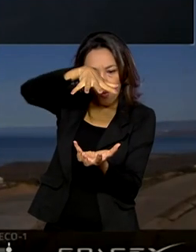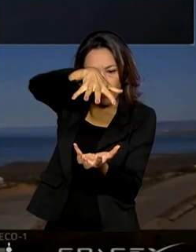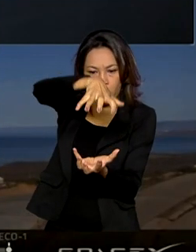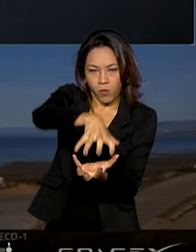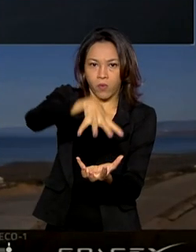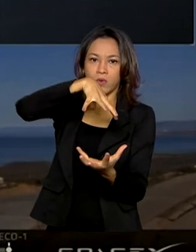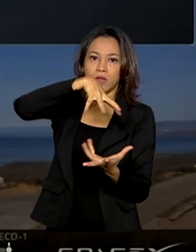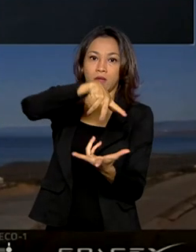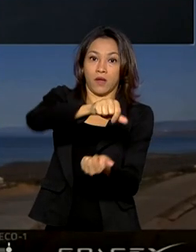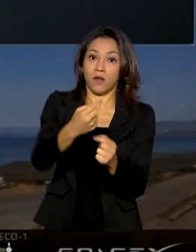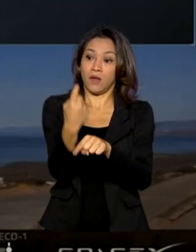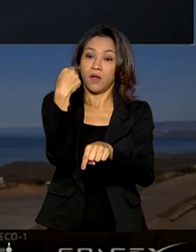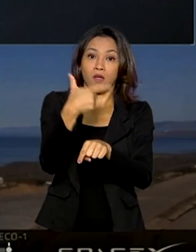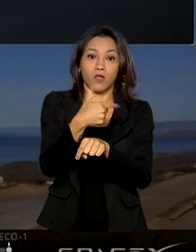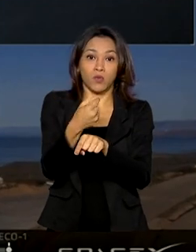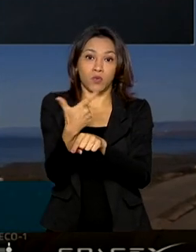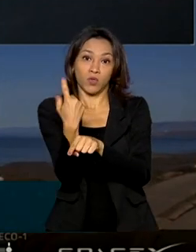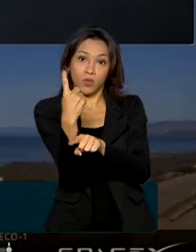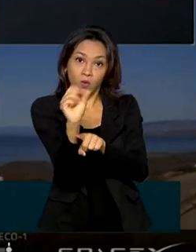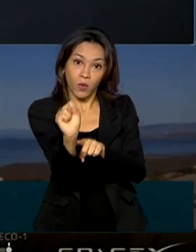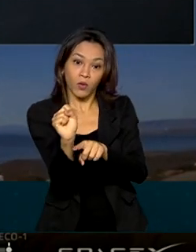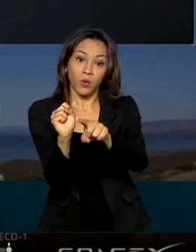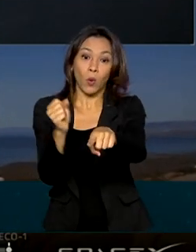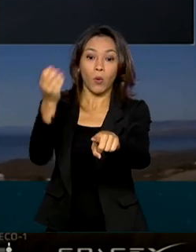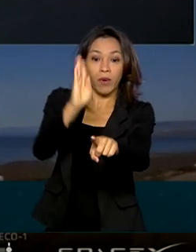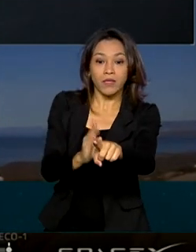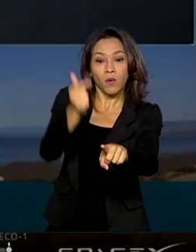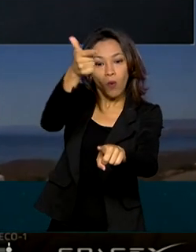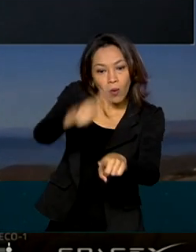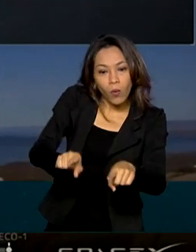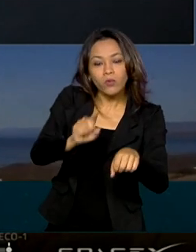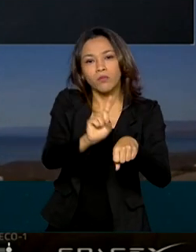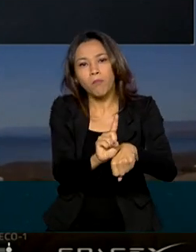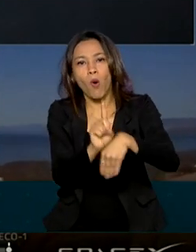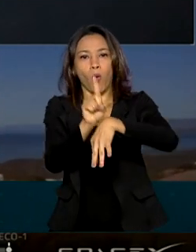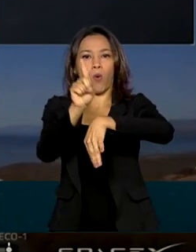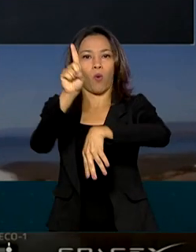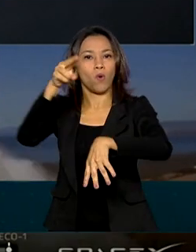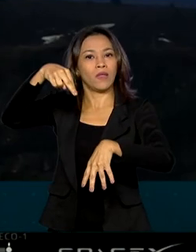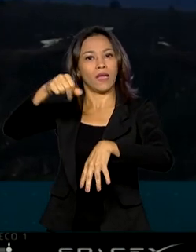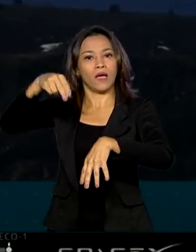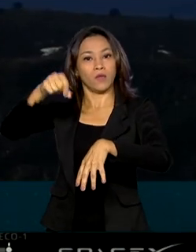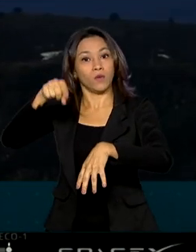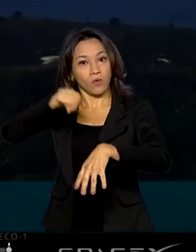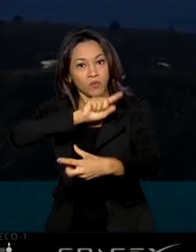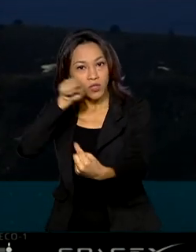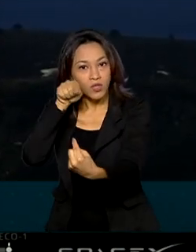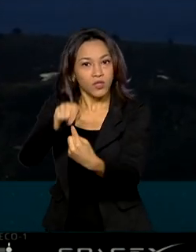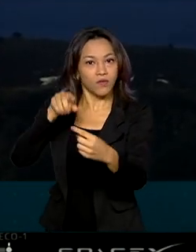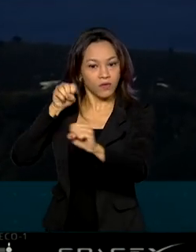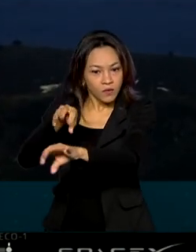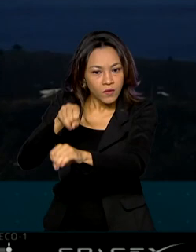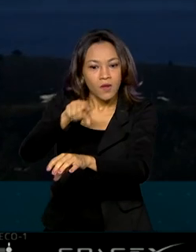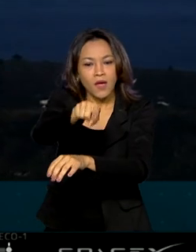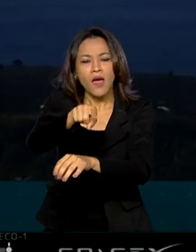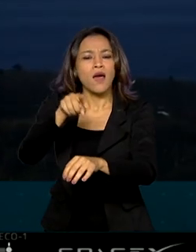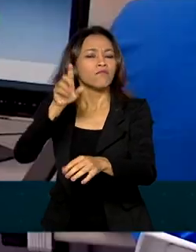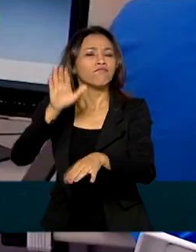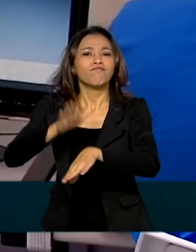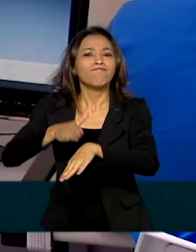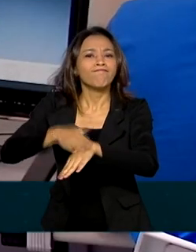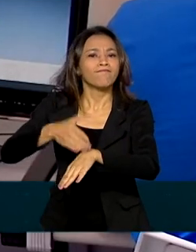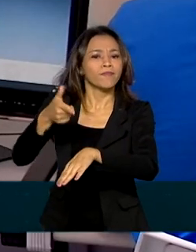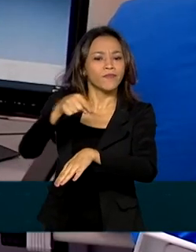2018, o Brasil enviou ao espaço outro nano-satélite com fins educacionais, o ItaSat. Desta vez, foi produzido pelo